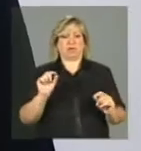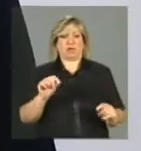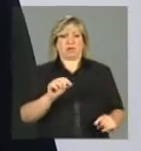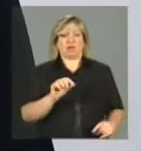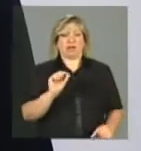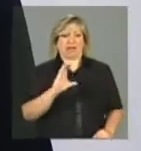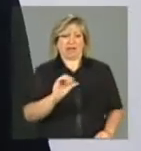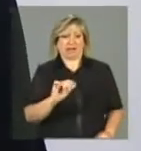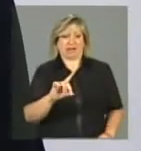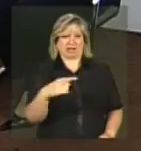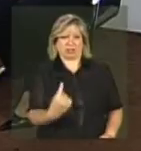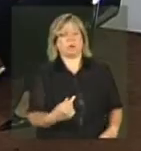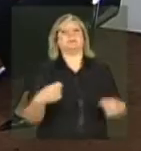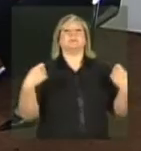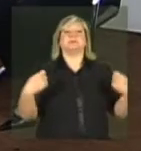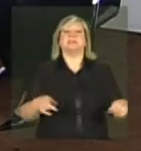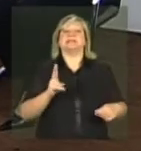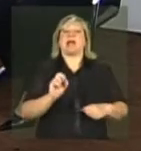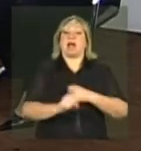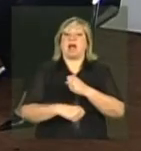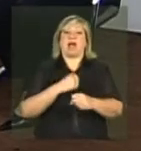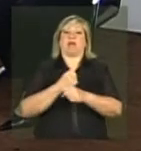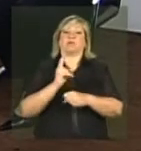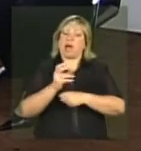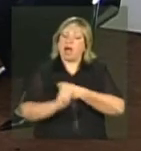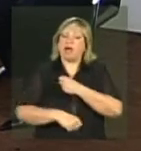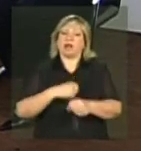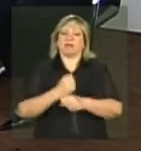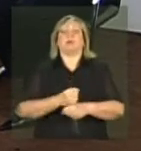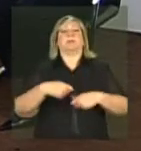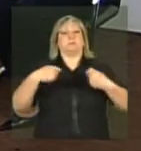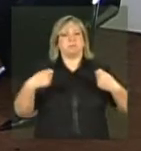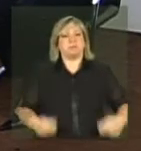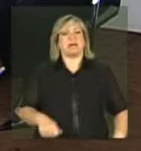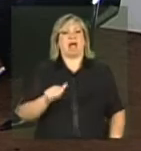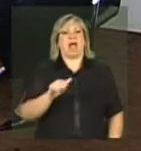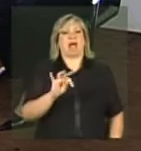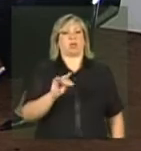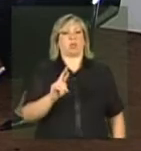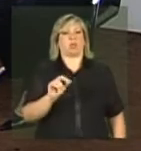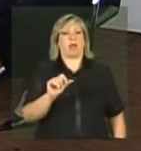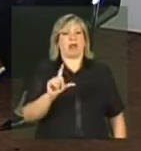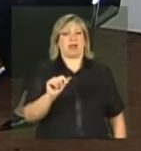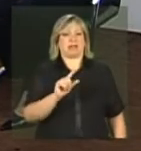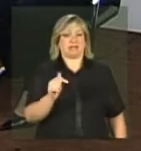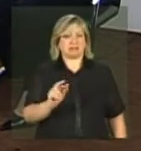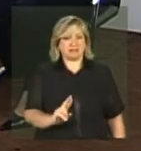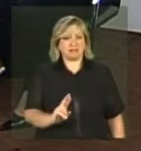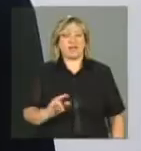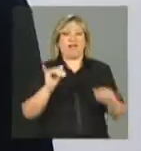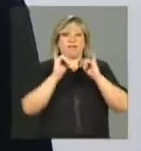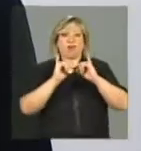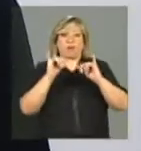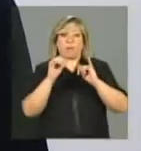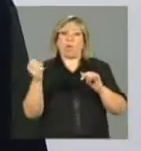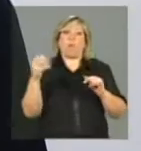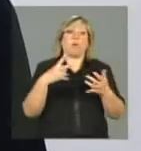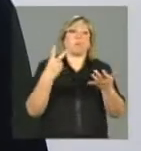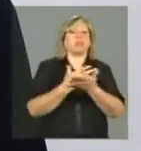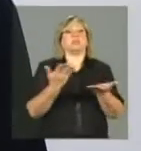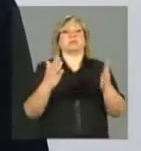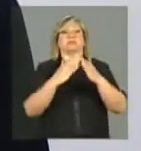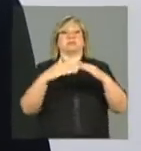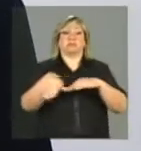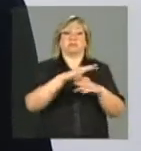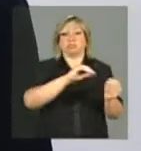atualizado a cada dois anos, prioritariamente. O sistema Presença é um projeto de acompanhamento de frequência escolar